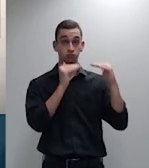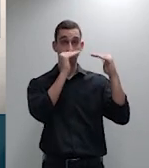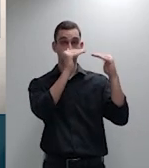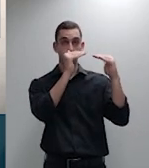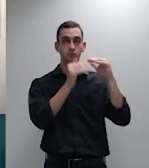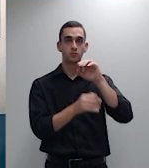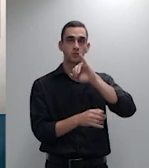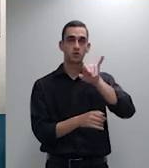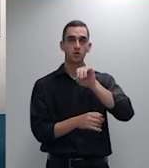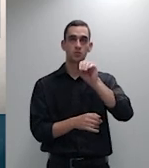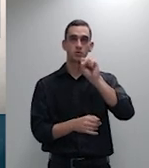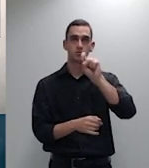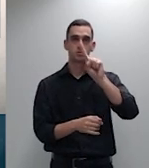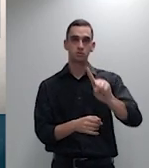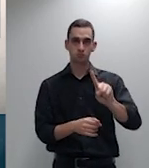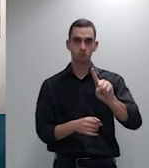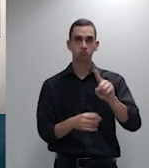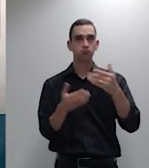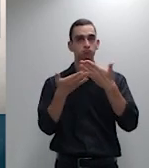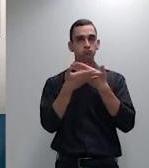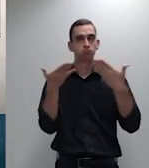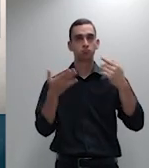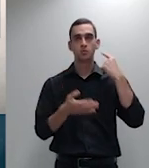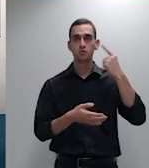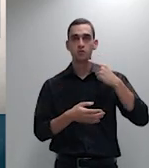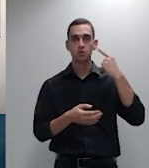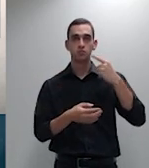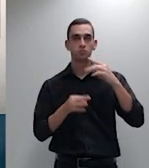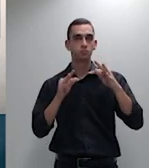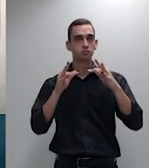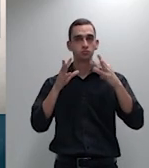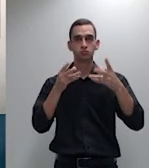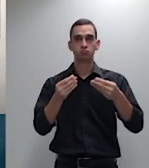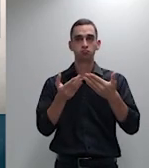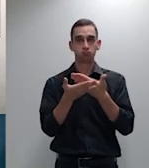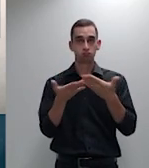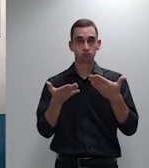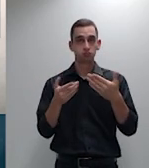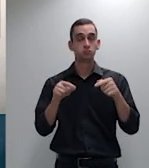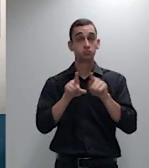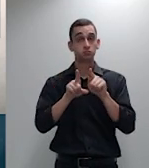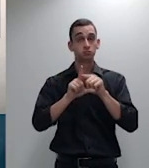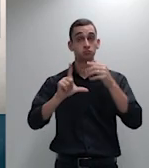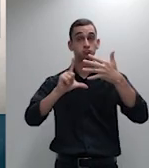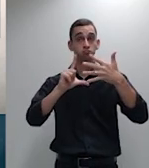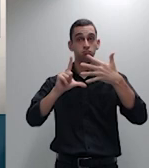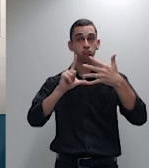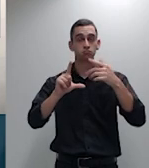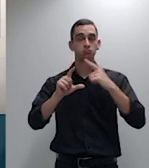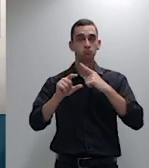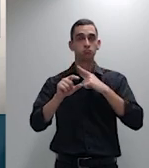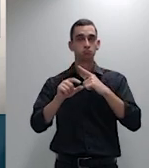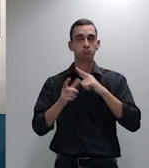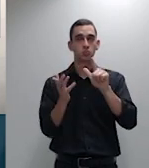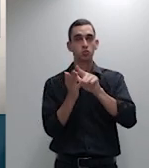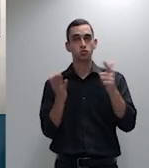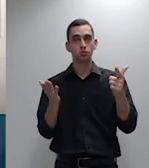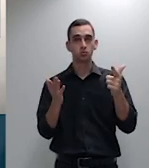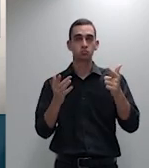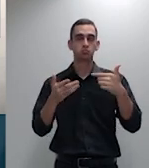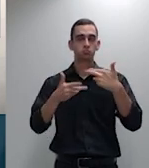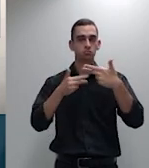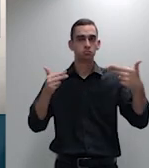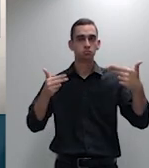os senhores advogados, os profissionais de imprensa que acompanham essa sessão, os senhores servidores na pessoa da doutora